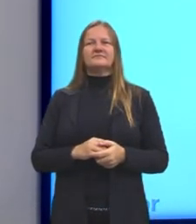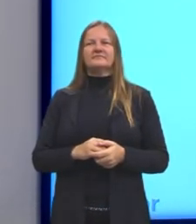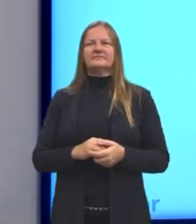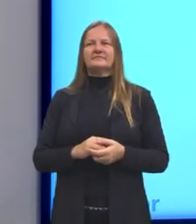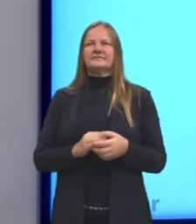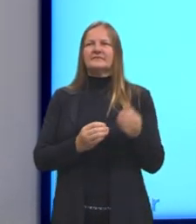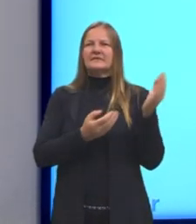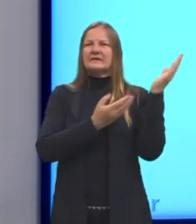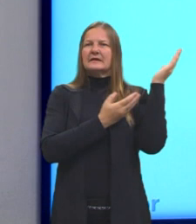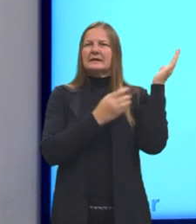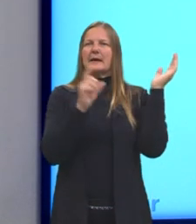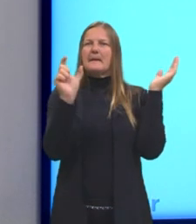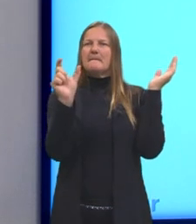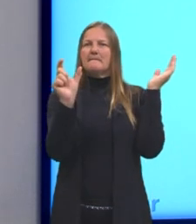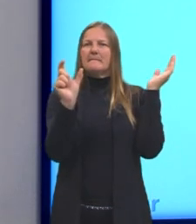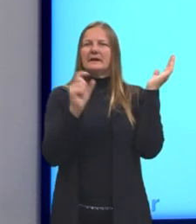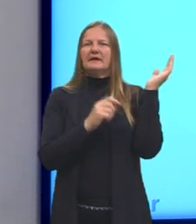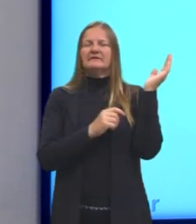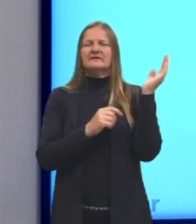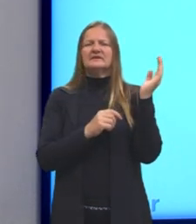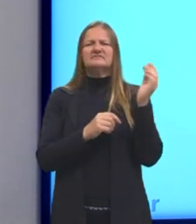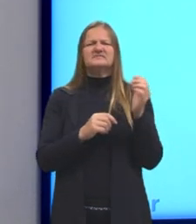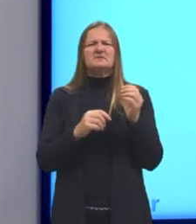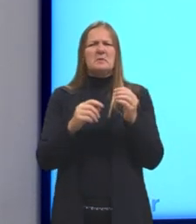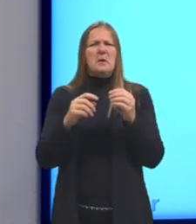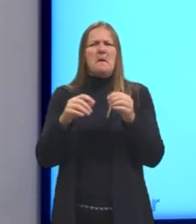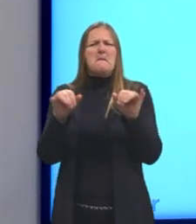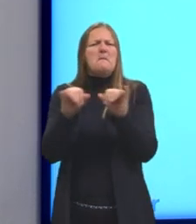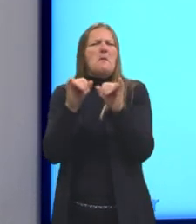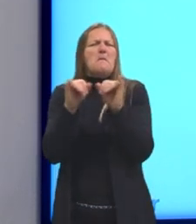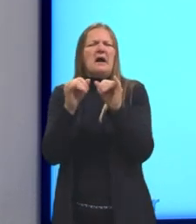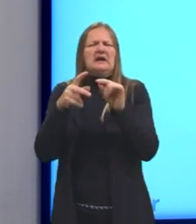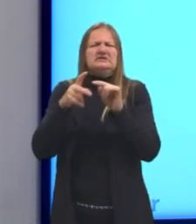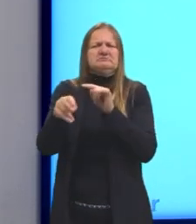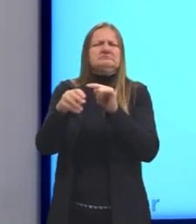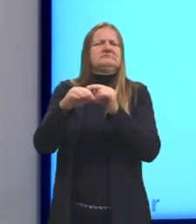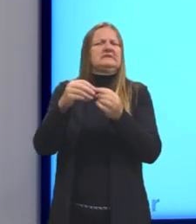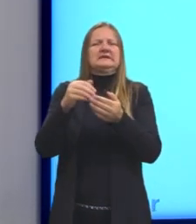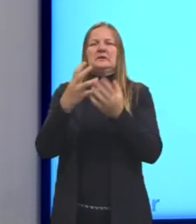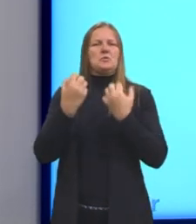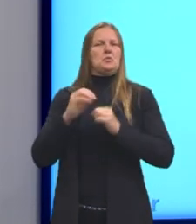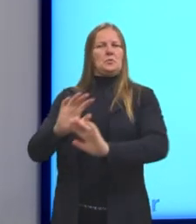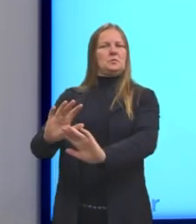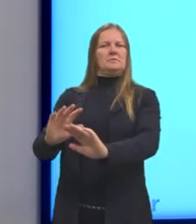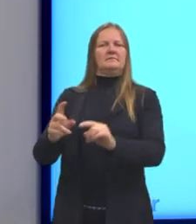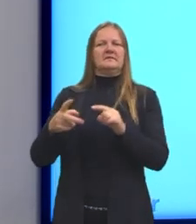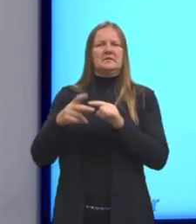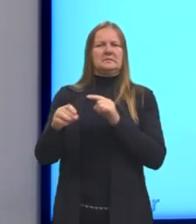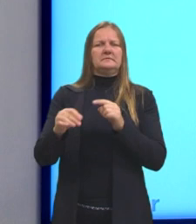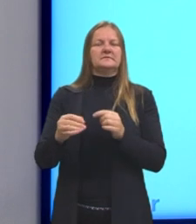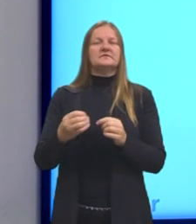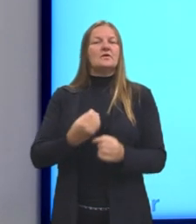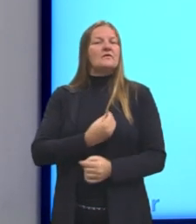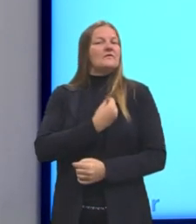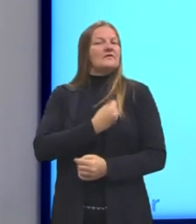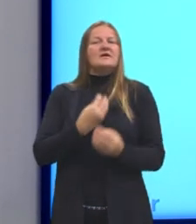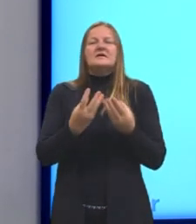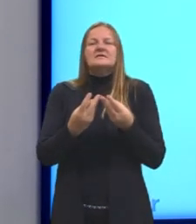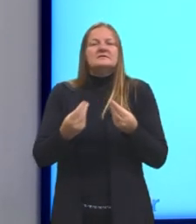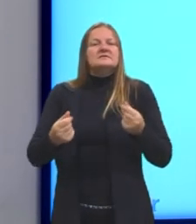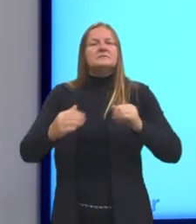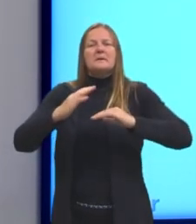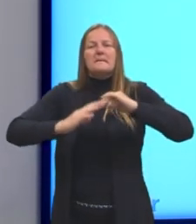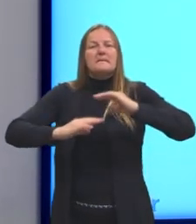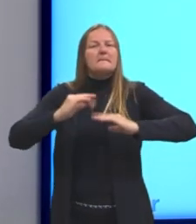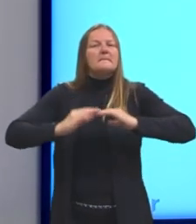Inutilia truncate, que é cortar o inútil. Então, cortar tudo aquilo que é inútil. Eles têm uma vida mais prática,